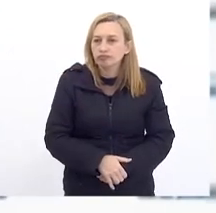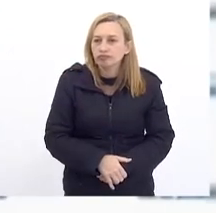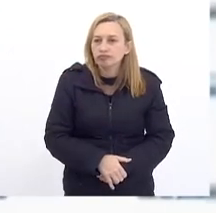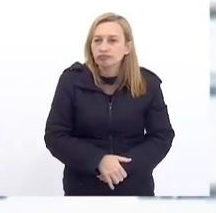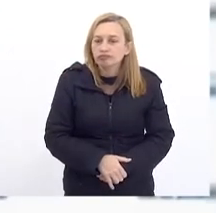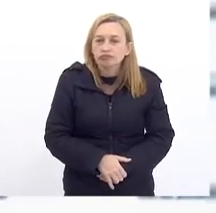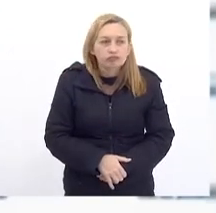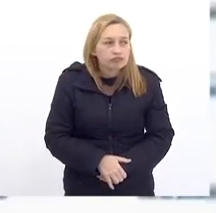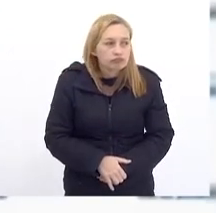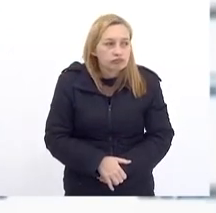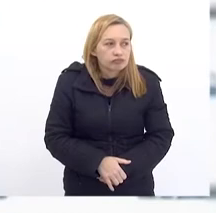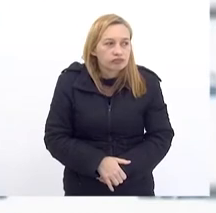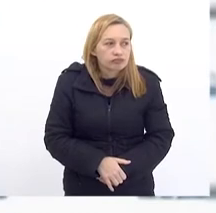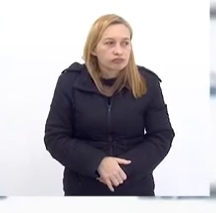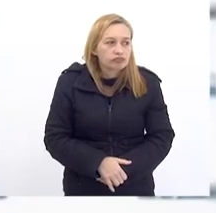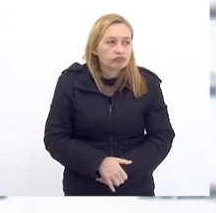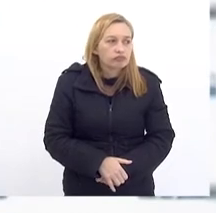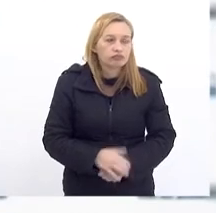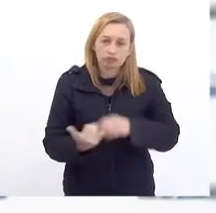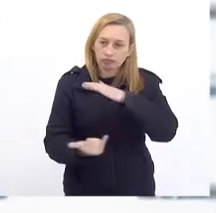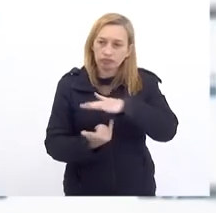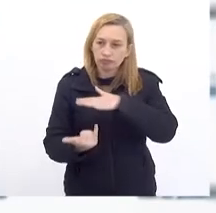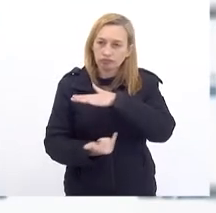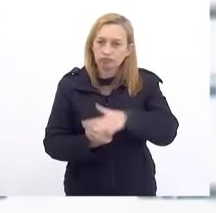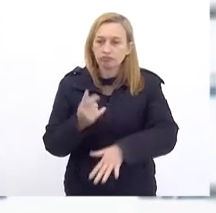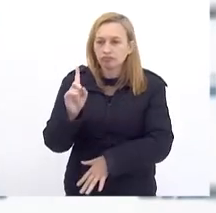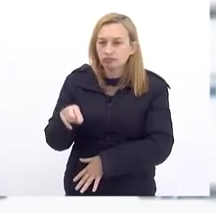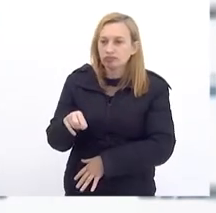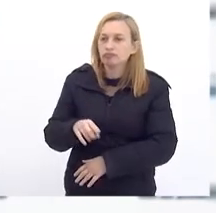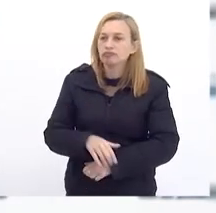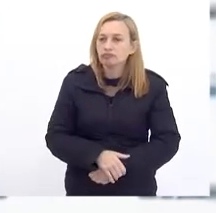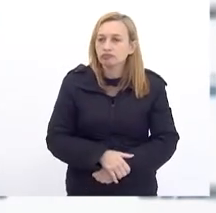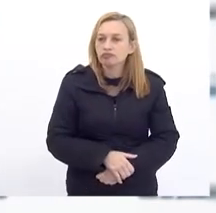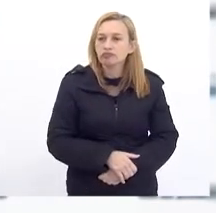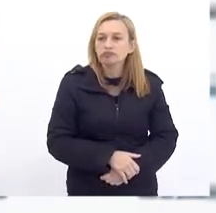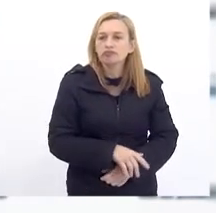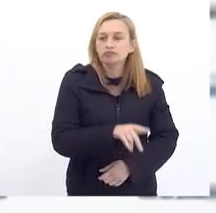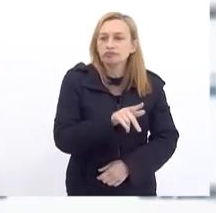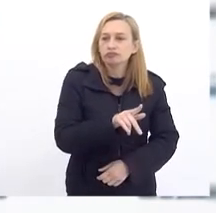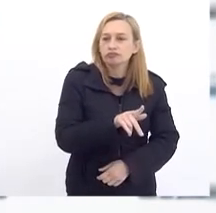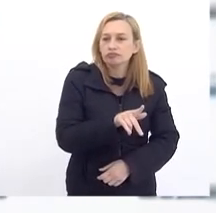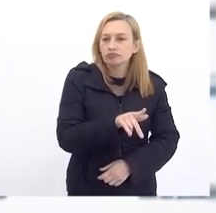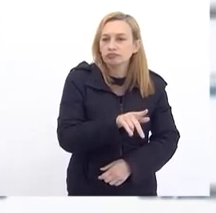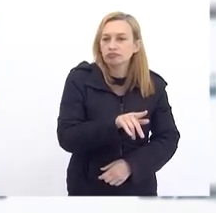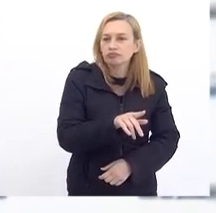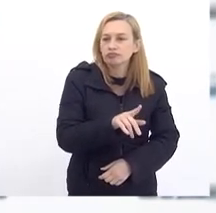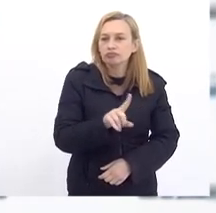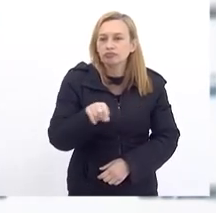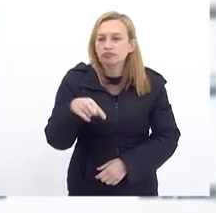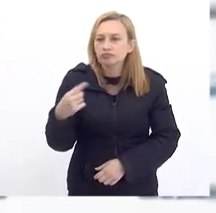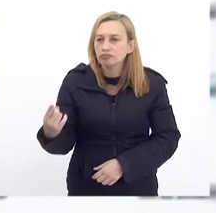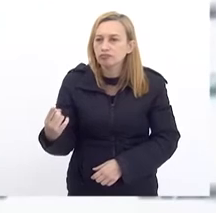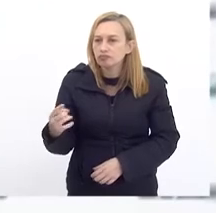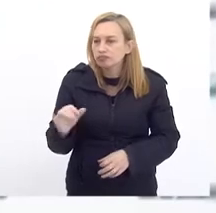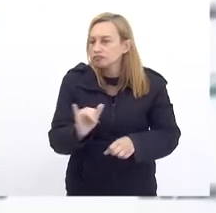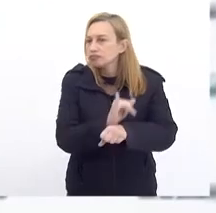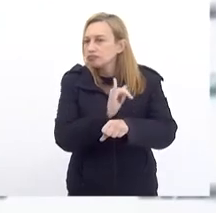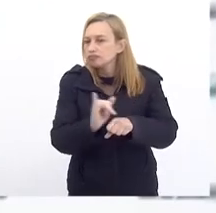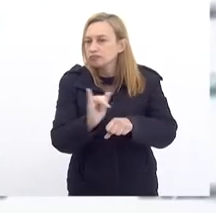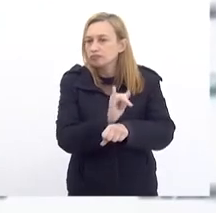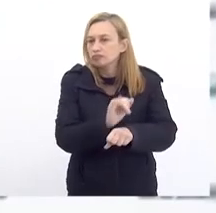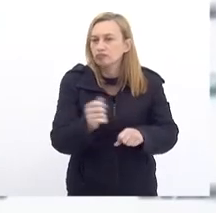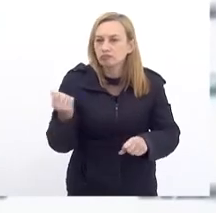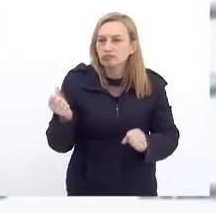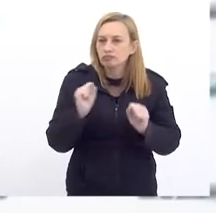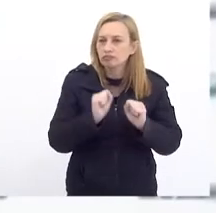Tão Importante Instituição Seja Através Dela Através Do Cepércio Através De outro Mecanismo Para que a gente